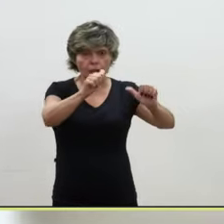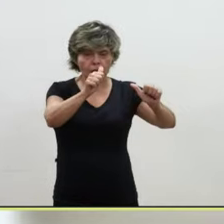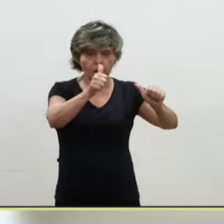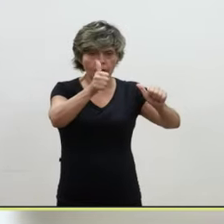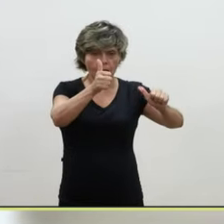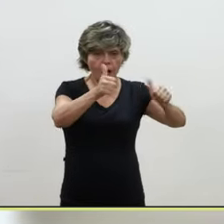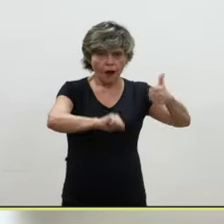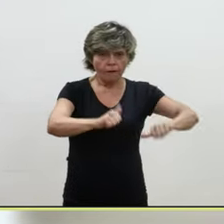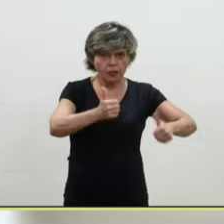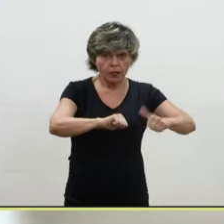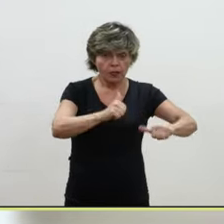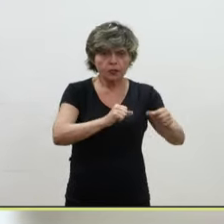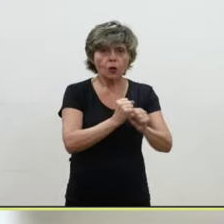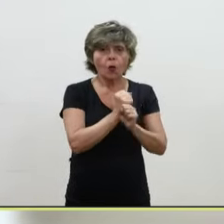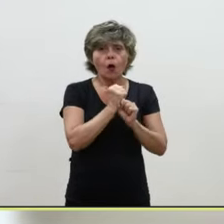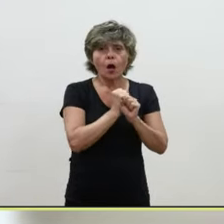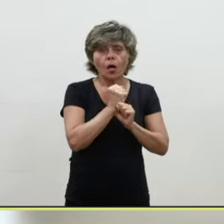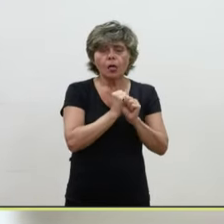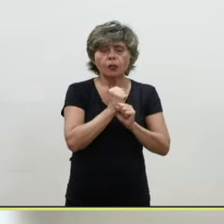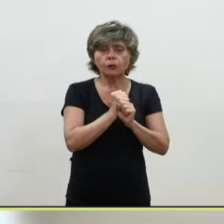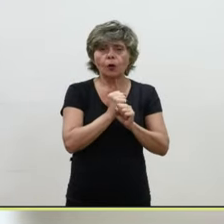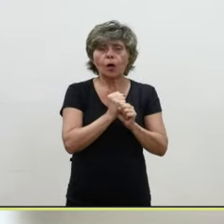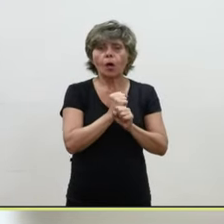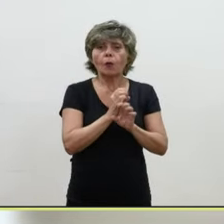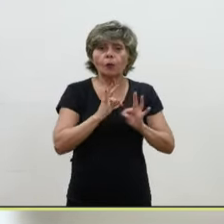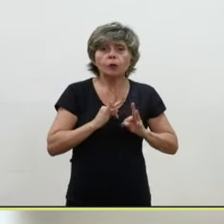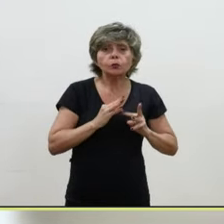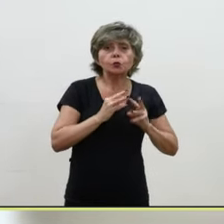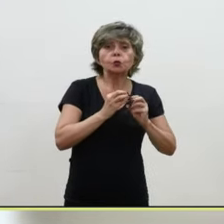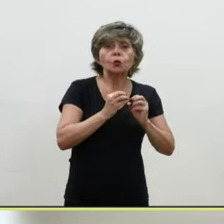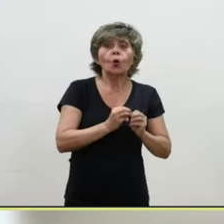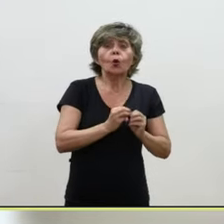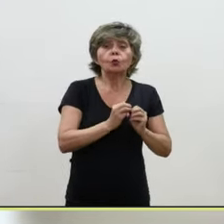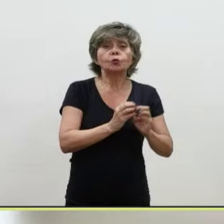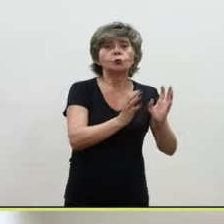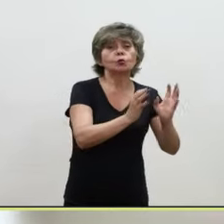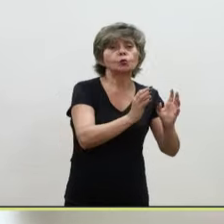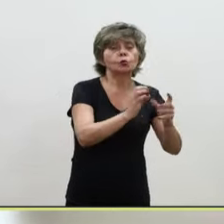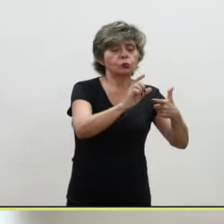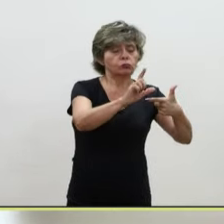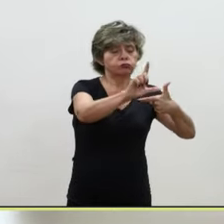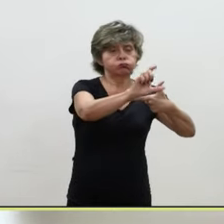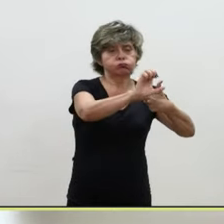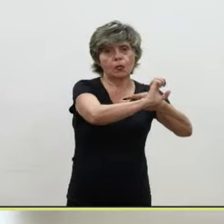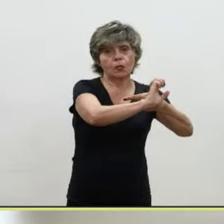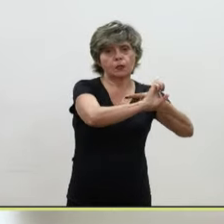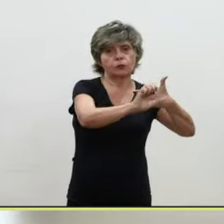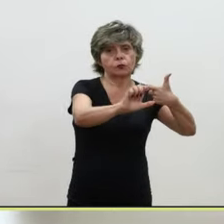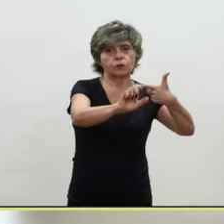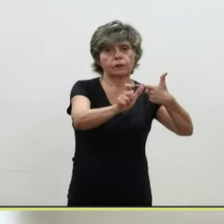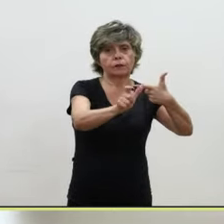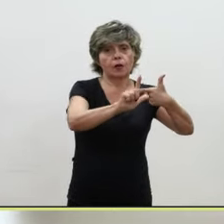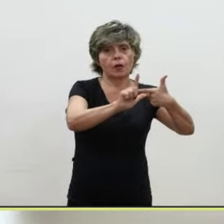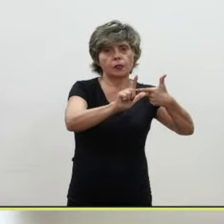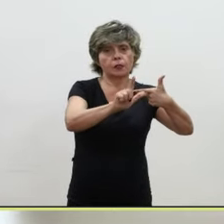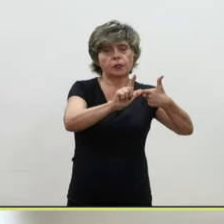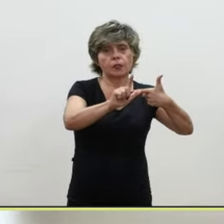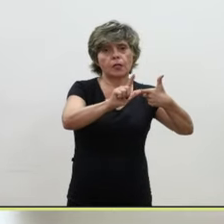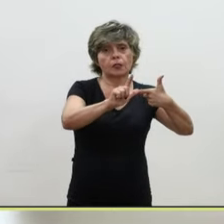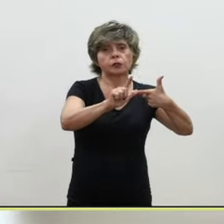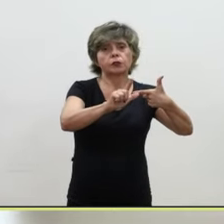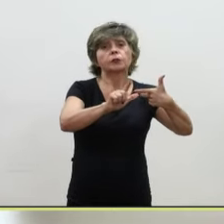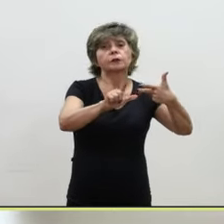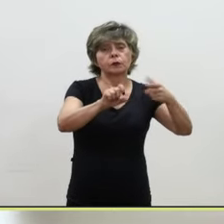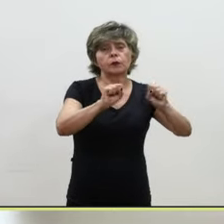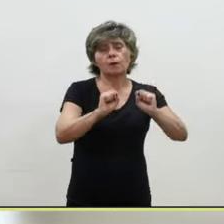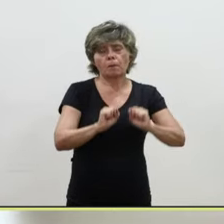públicos do ente federativo e, inclusive, aos membros de poder mediante lei de proposta do chefe do poder executivo. Então, não